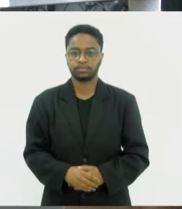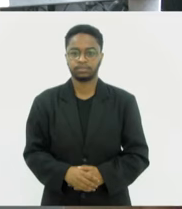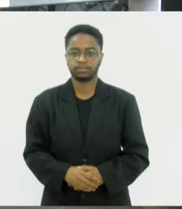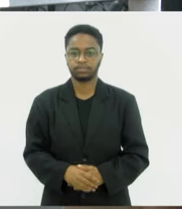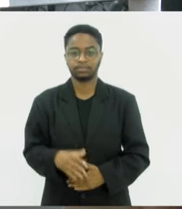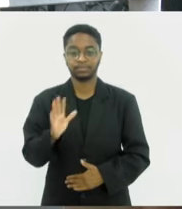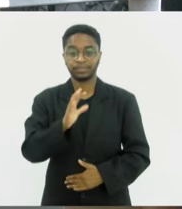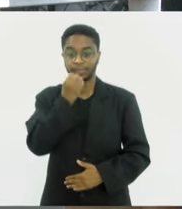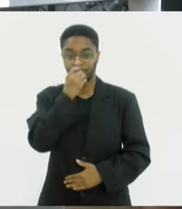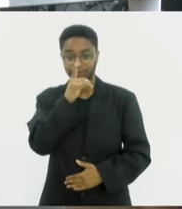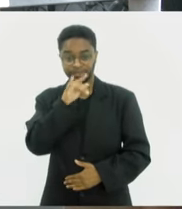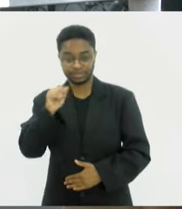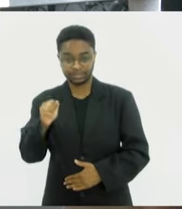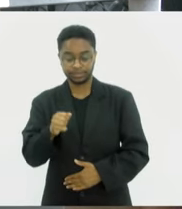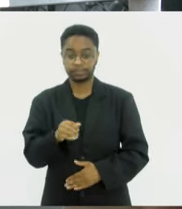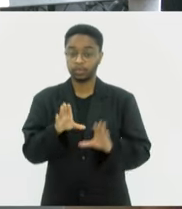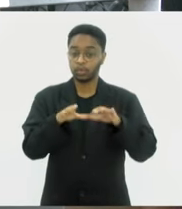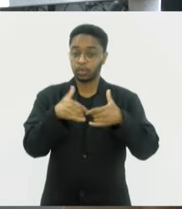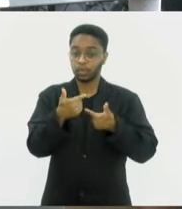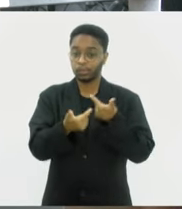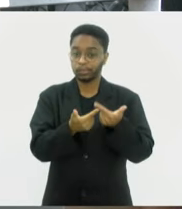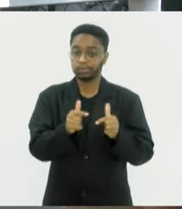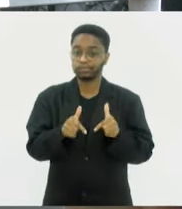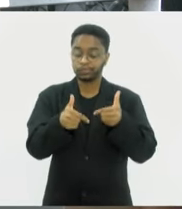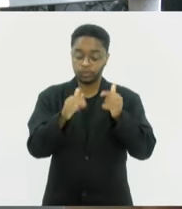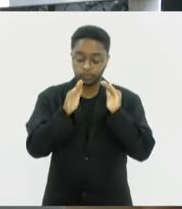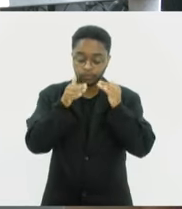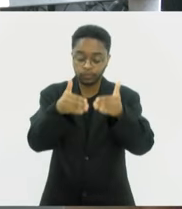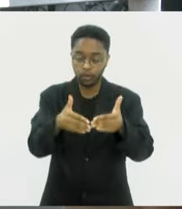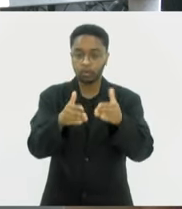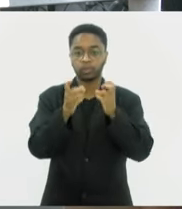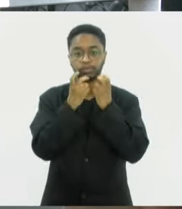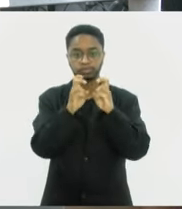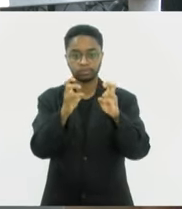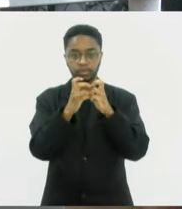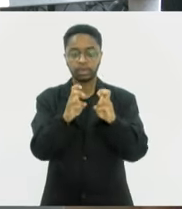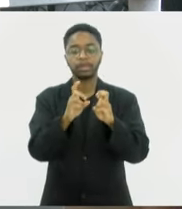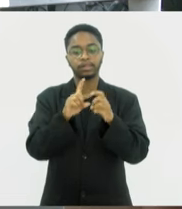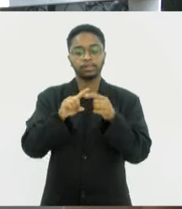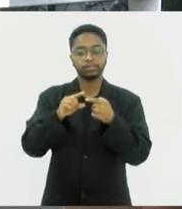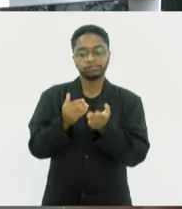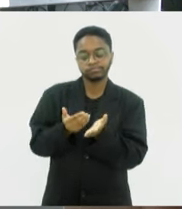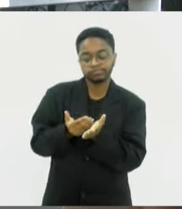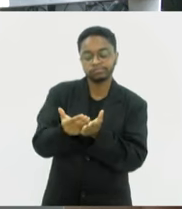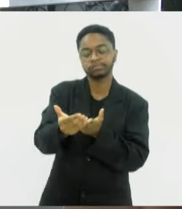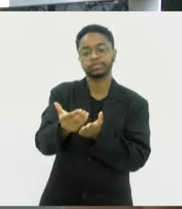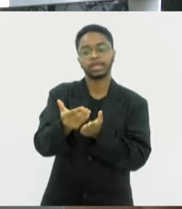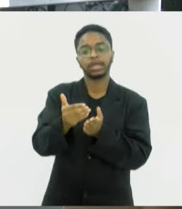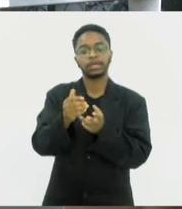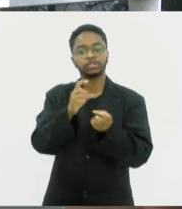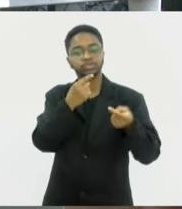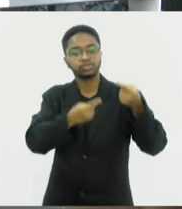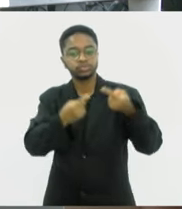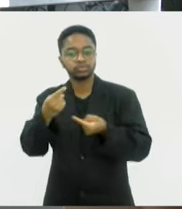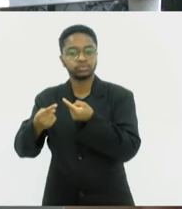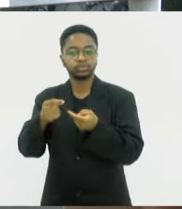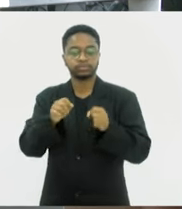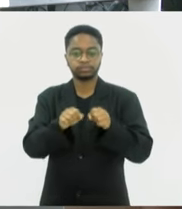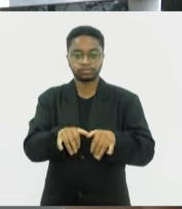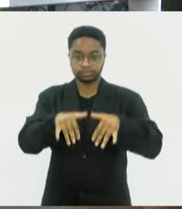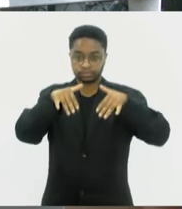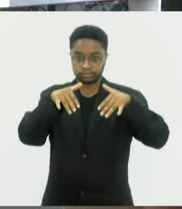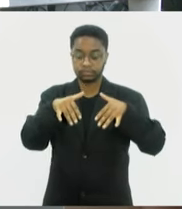Bom Dia. A Frente Parlamentar Proferrovias vai realizar daqui a pouco uma audiência pública para discutir as emendas que foram